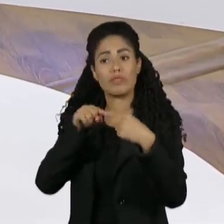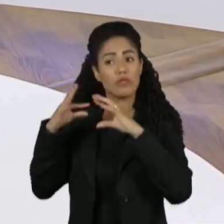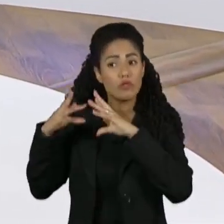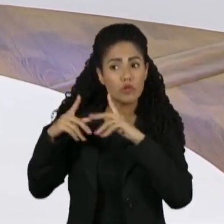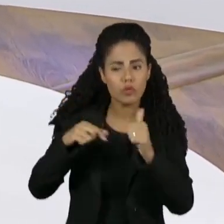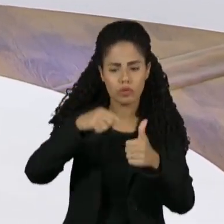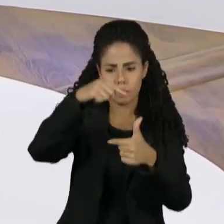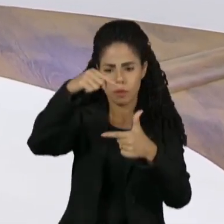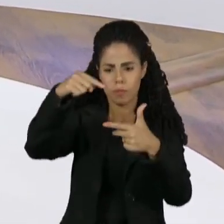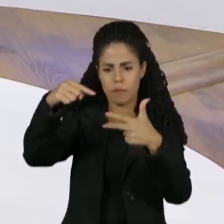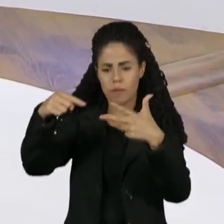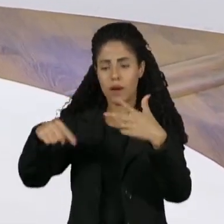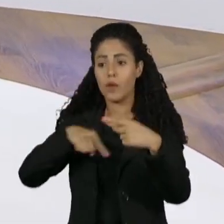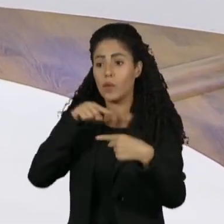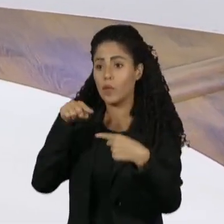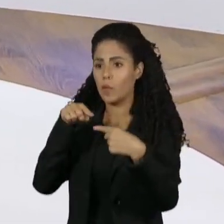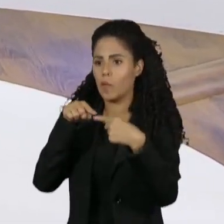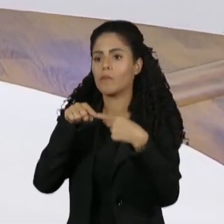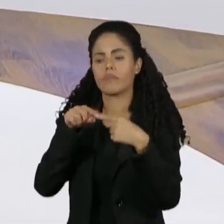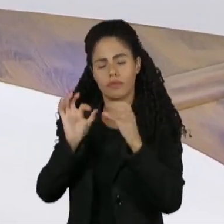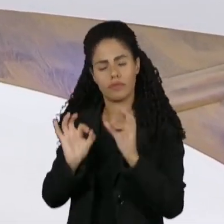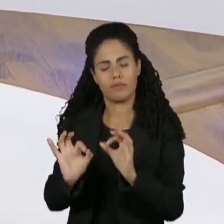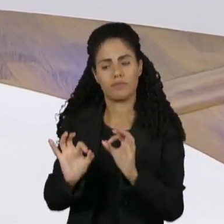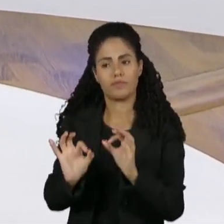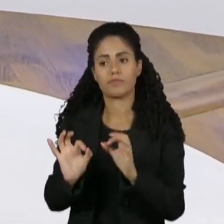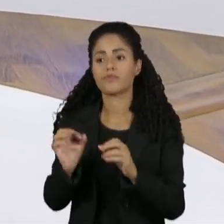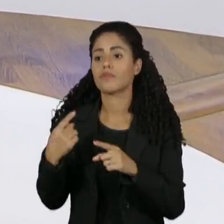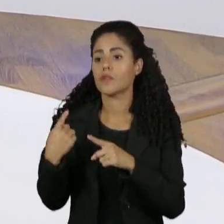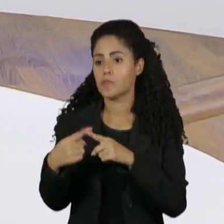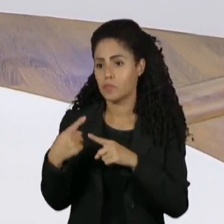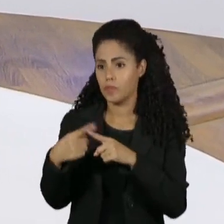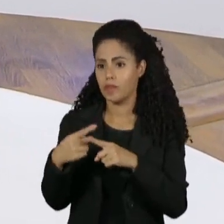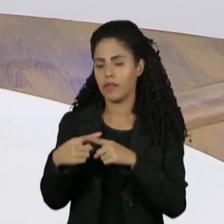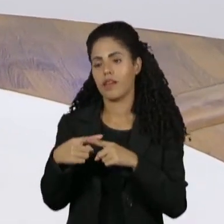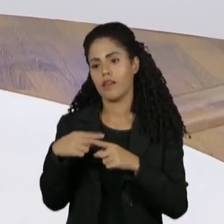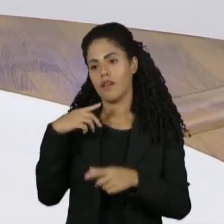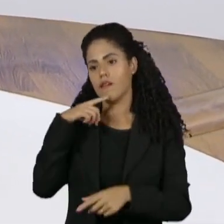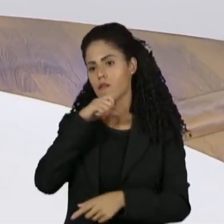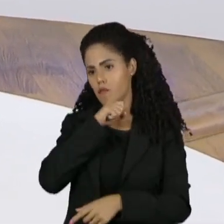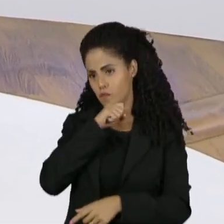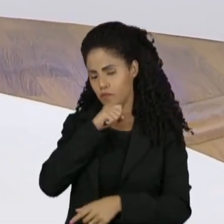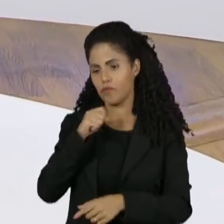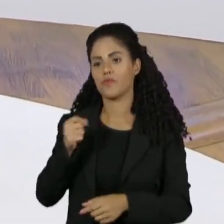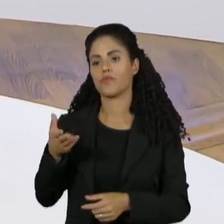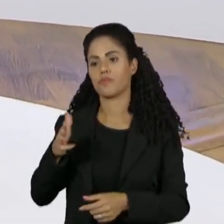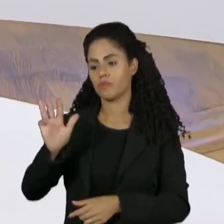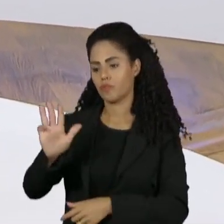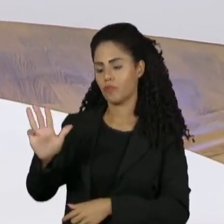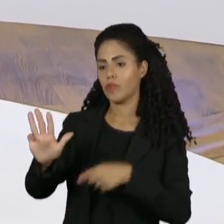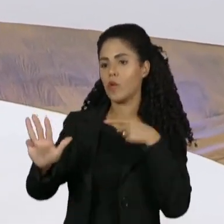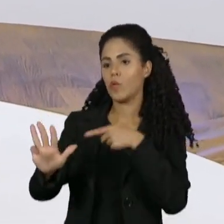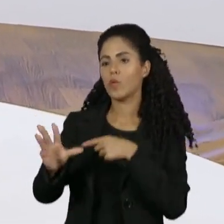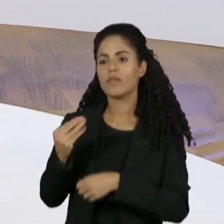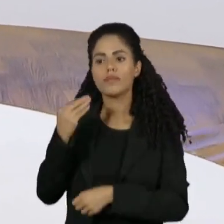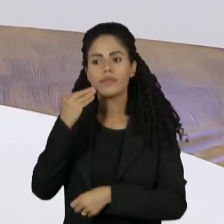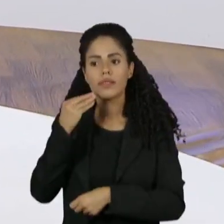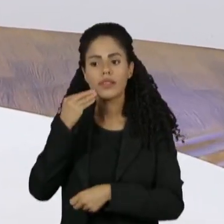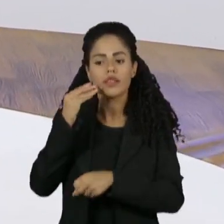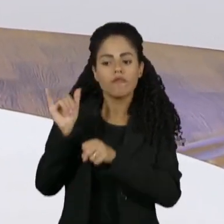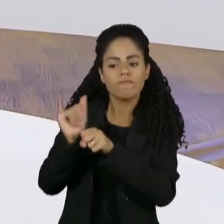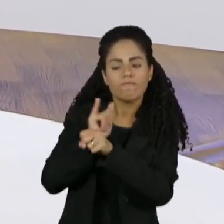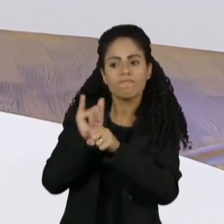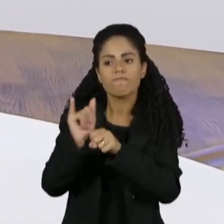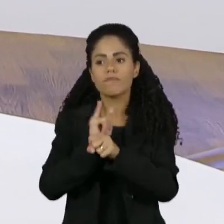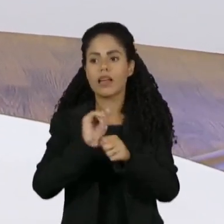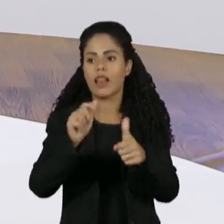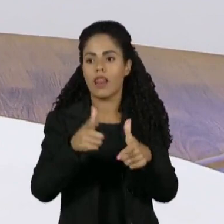hipóteses. Eu acho que elas não são excludentes. Eu acho que, evidentemente, que o governo Lula procura ampliar o espaço do